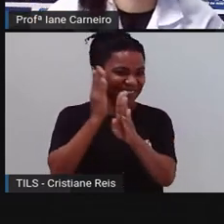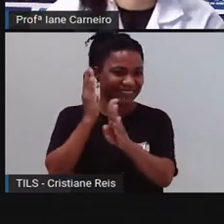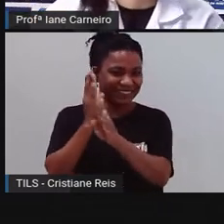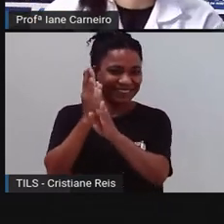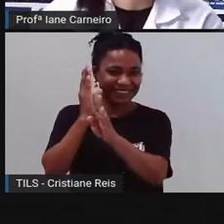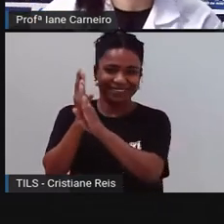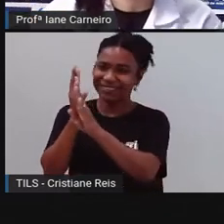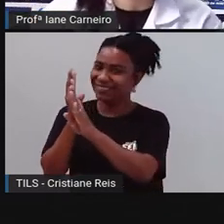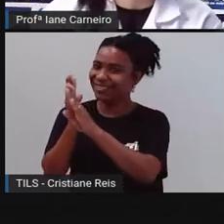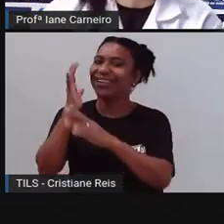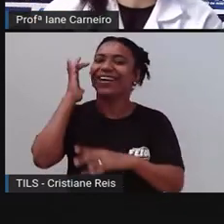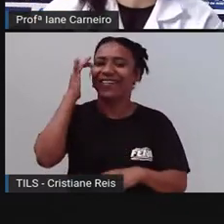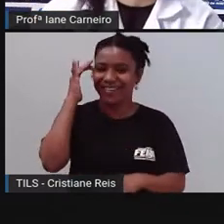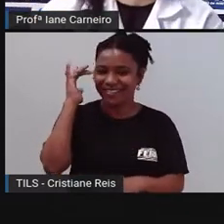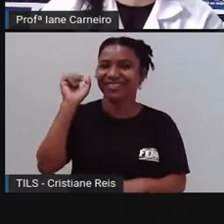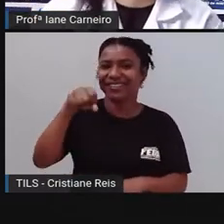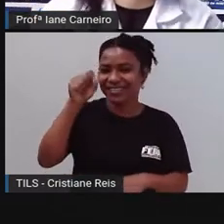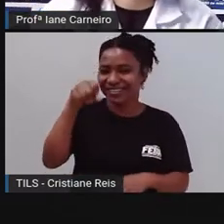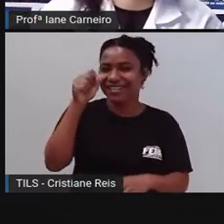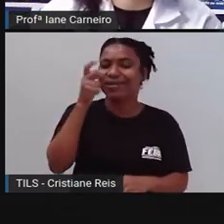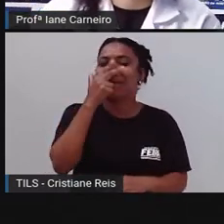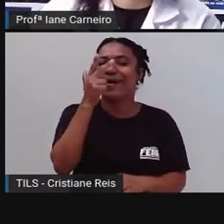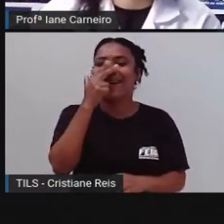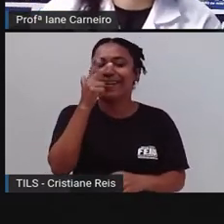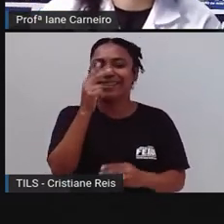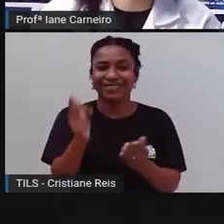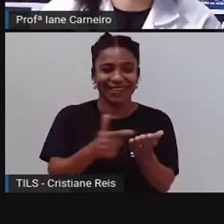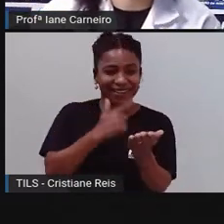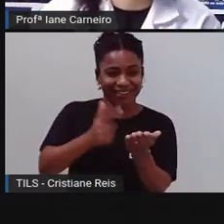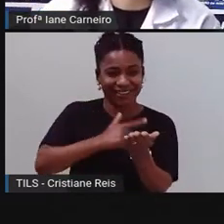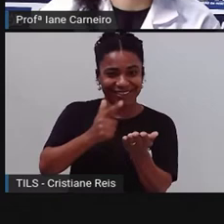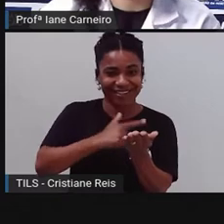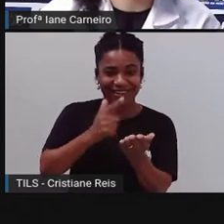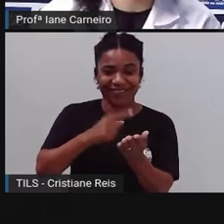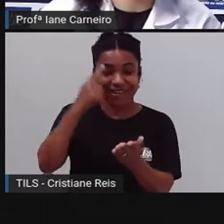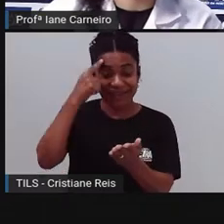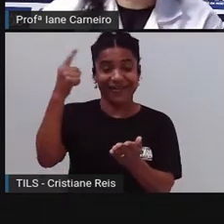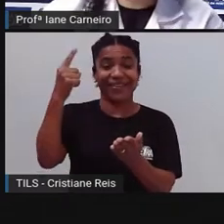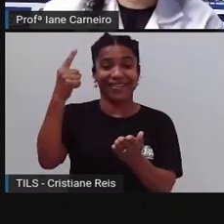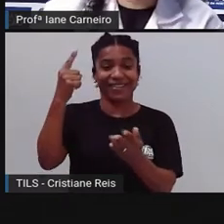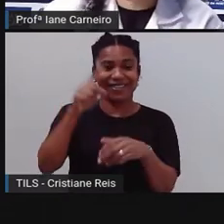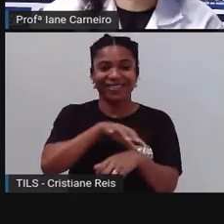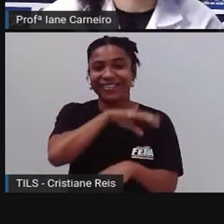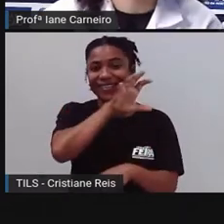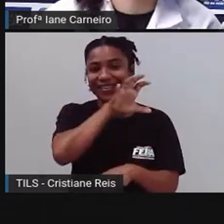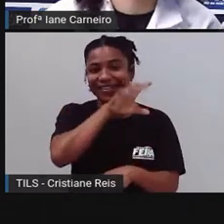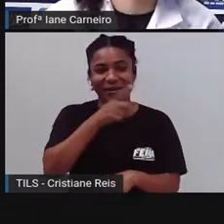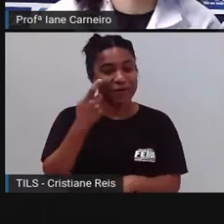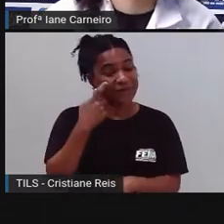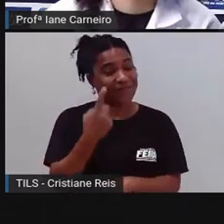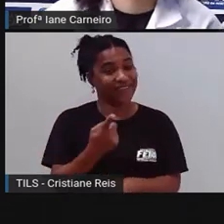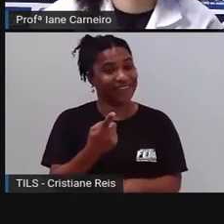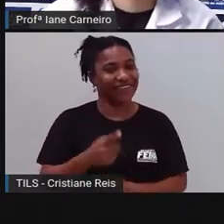Eu acho que sim, acho que tem adivinhas relacionadas a animais, né? Então vamos lá.